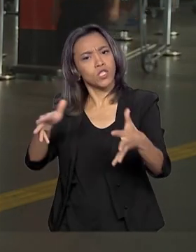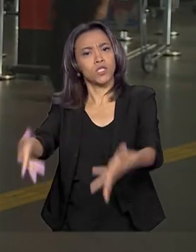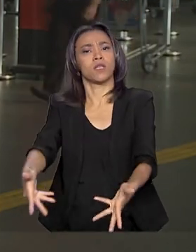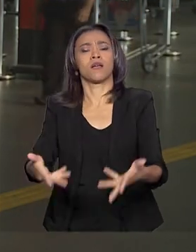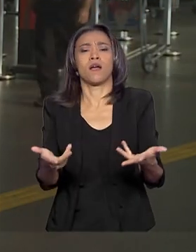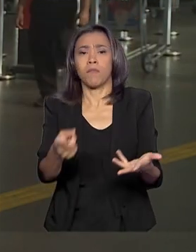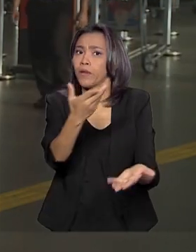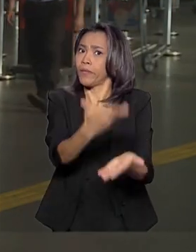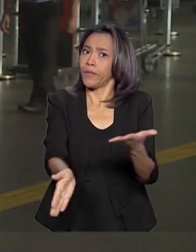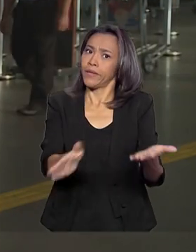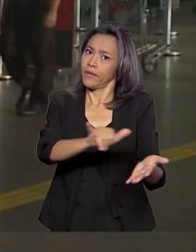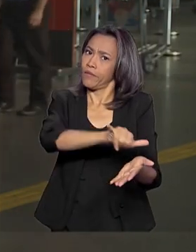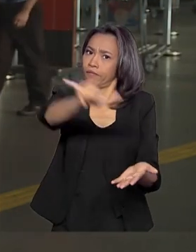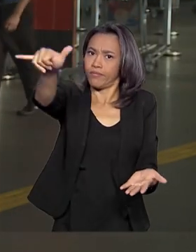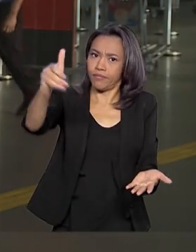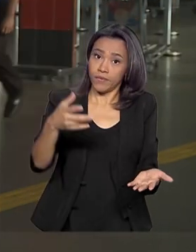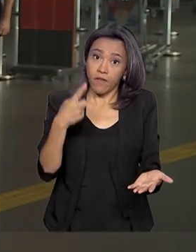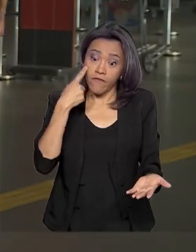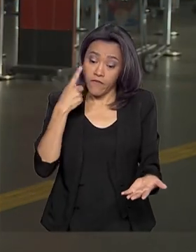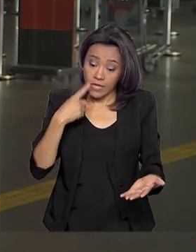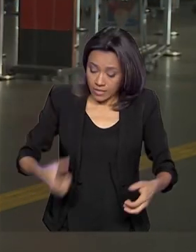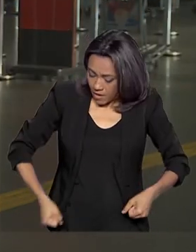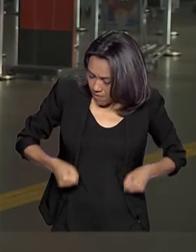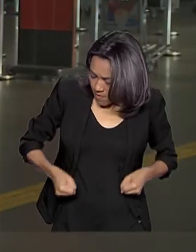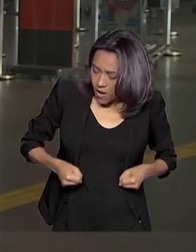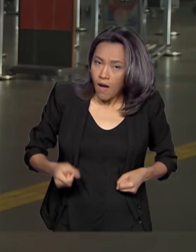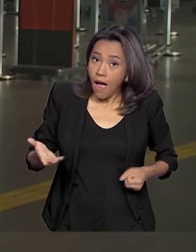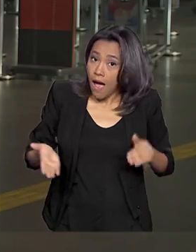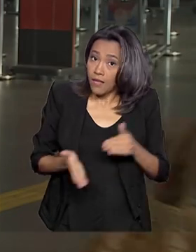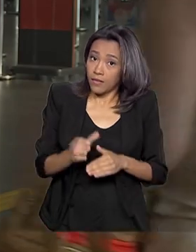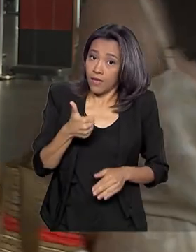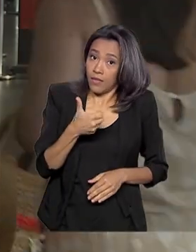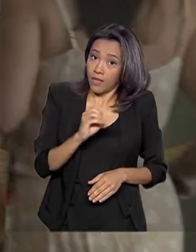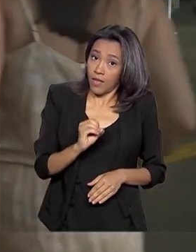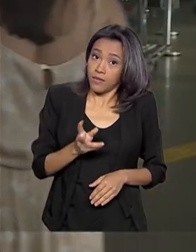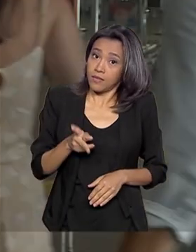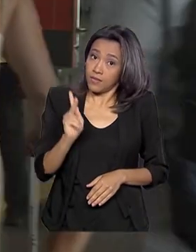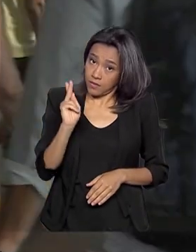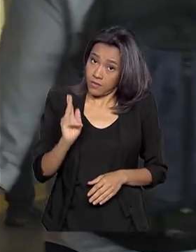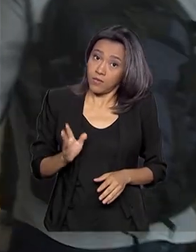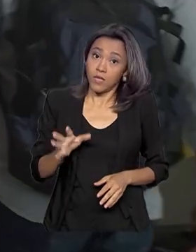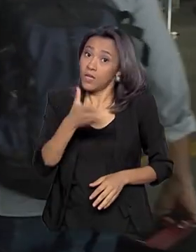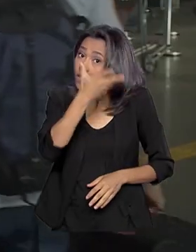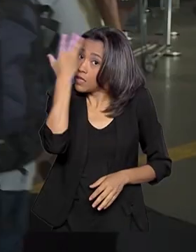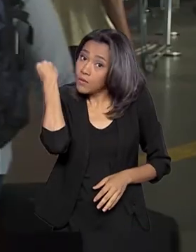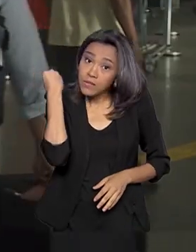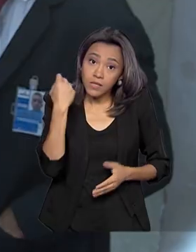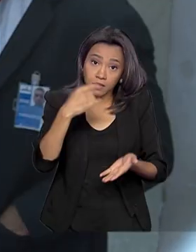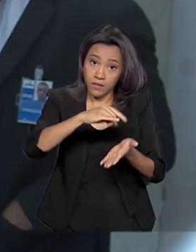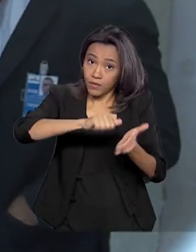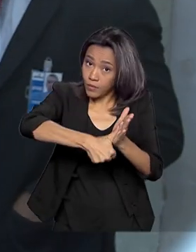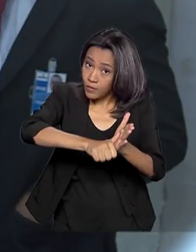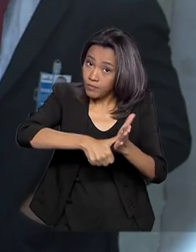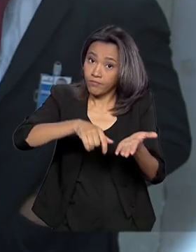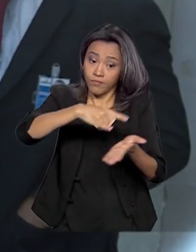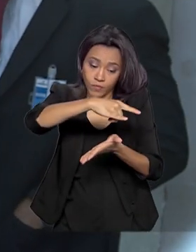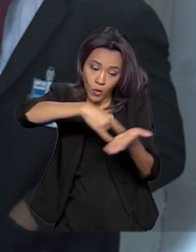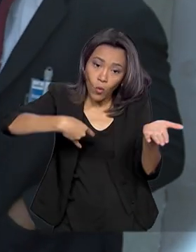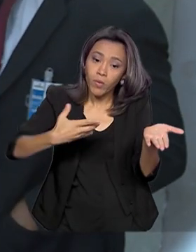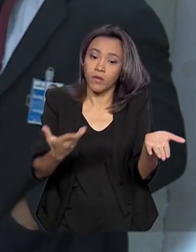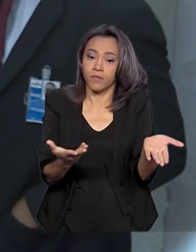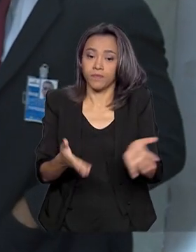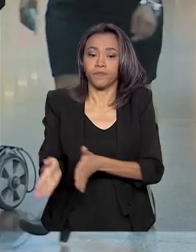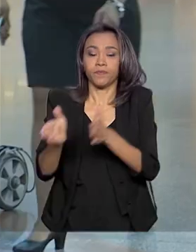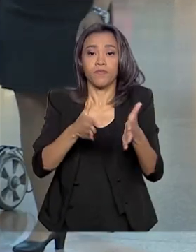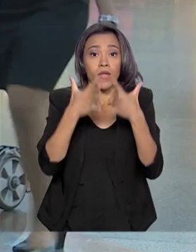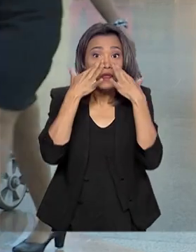não perder o voo. Confira se a bagagem de mão tem até 10 quilos e não se esqueça do documento de identidade. E atenção! Em